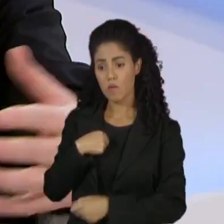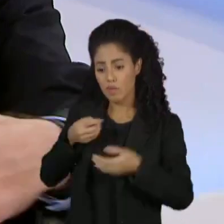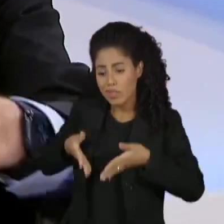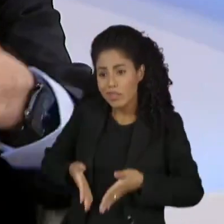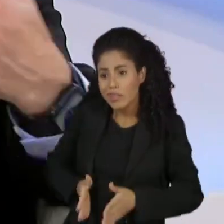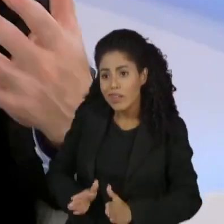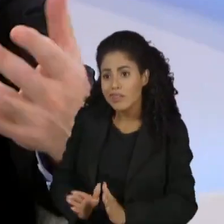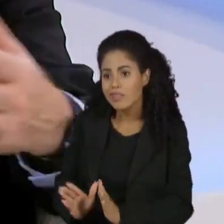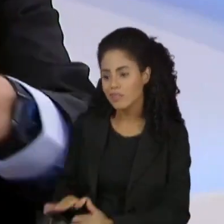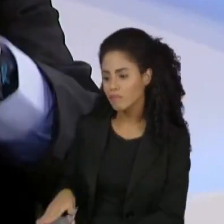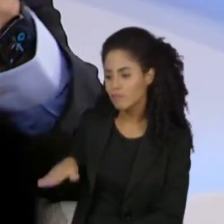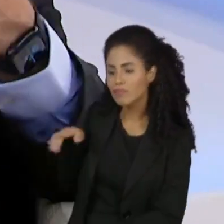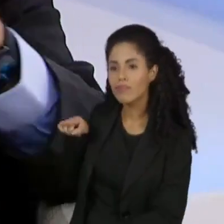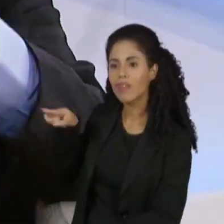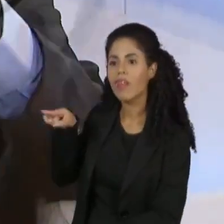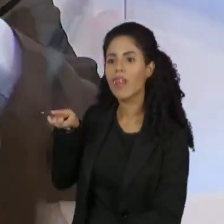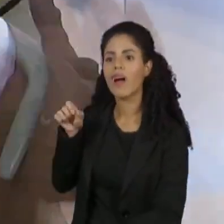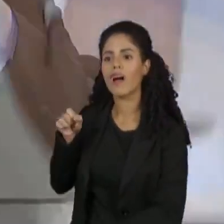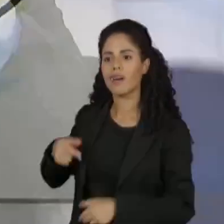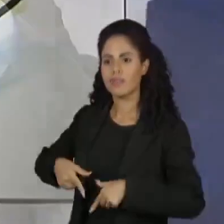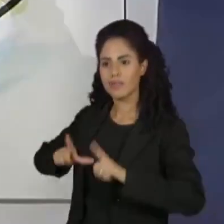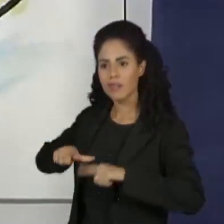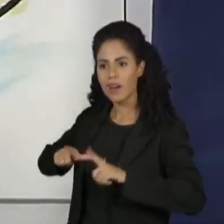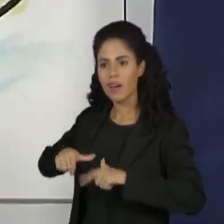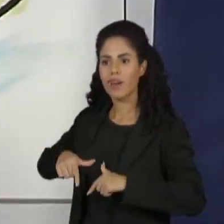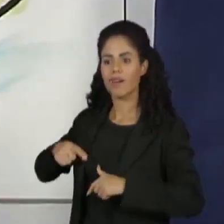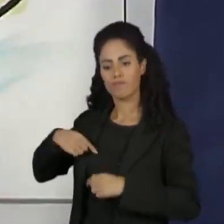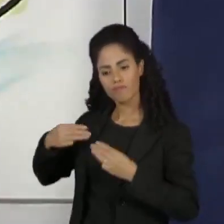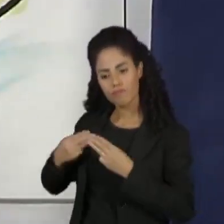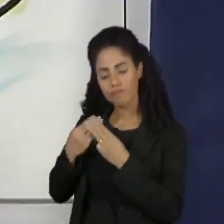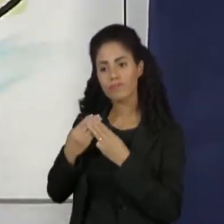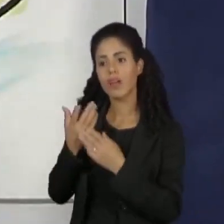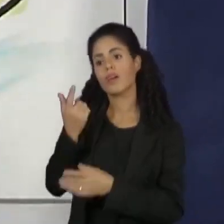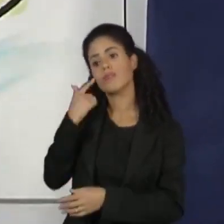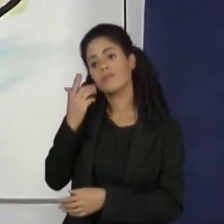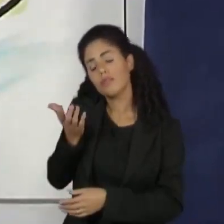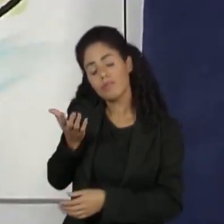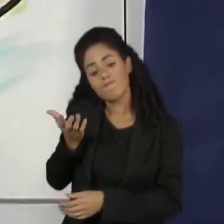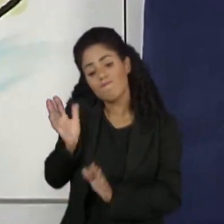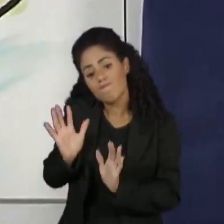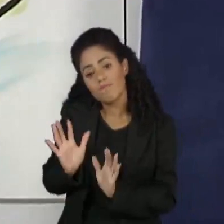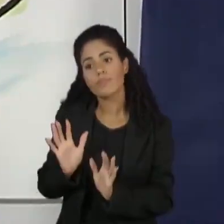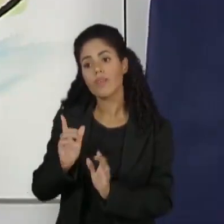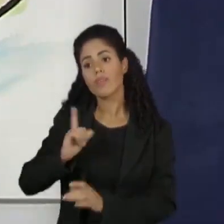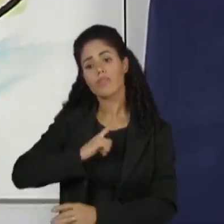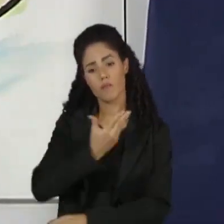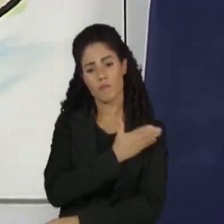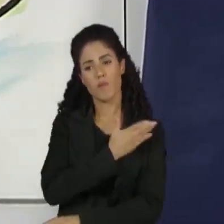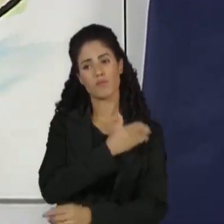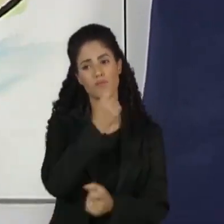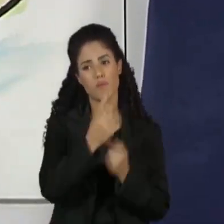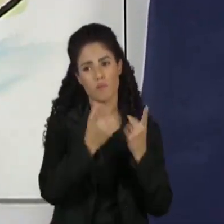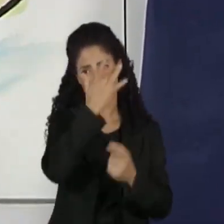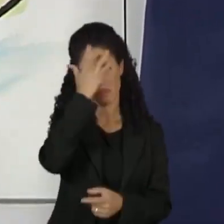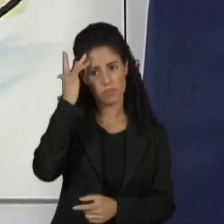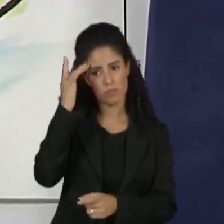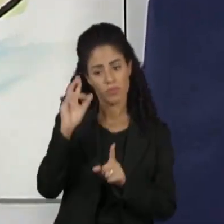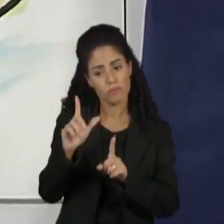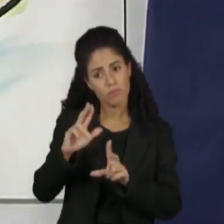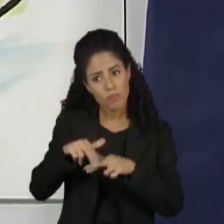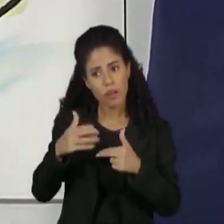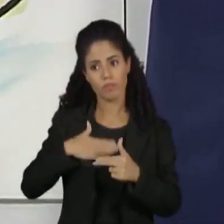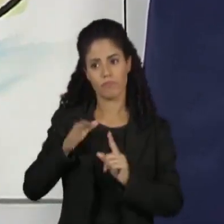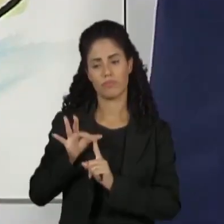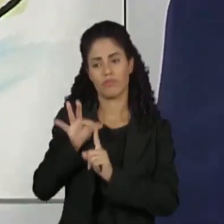comunidade, eu percebo que isso faz parte de alguma discussão de